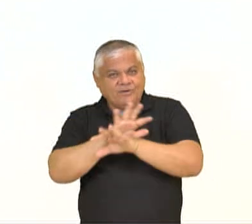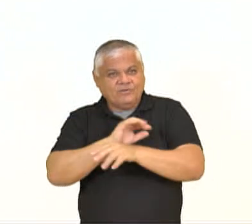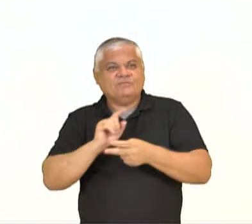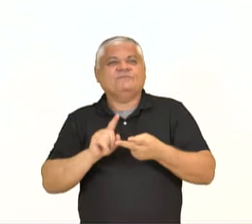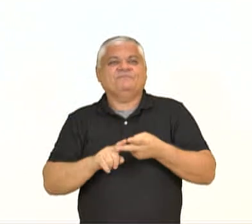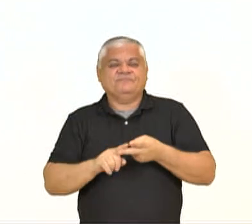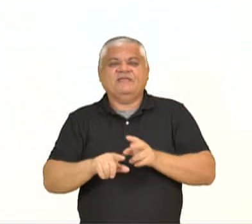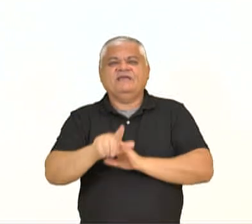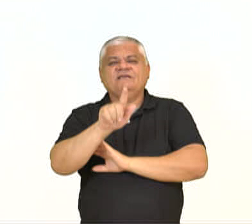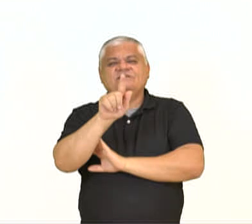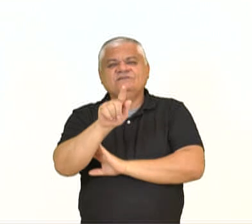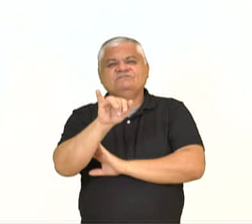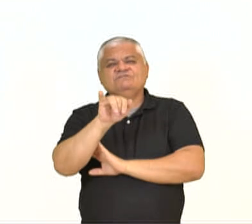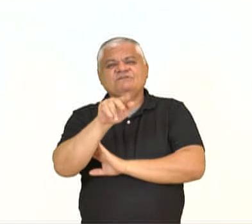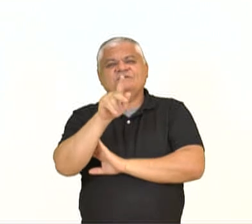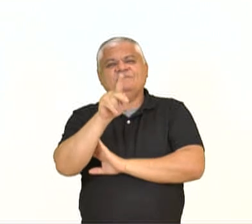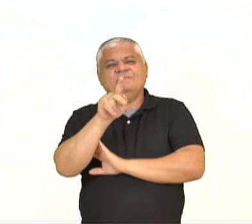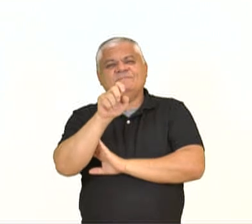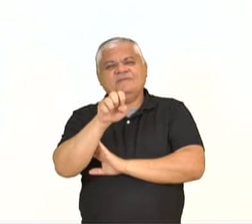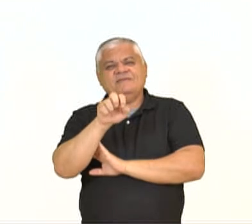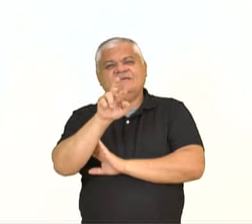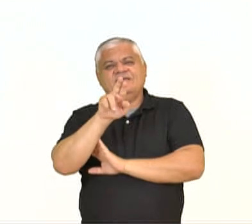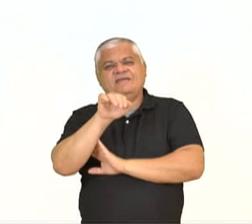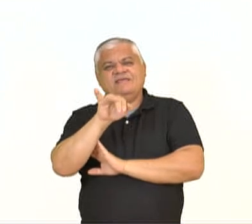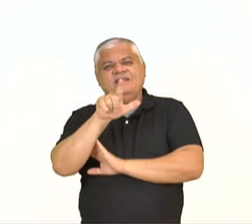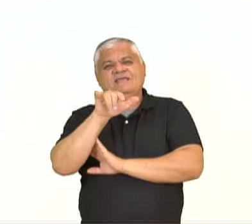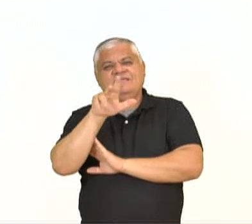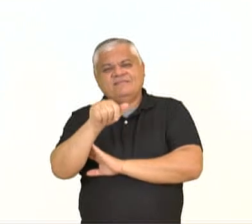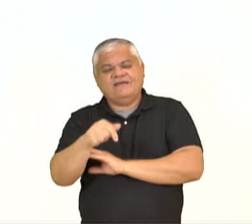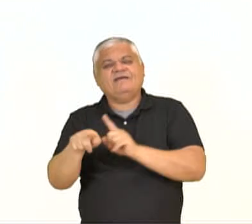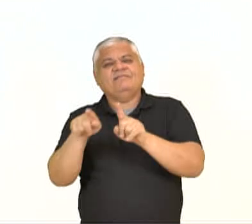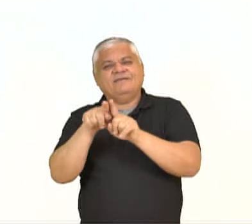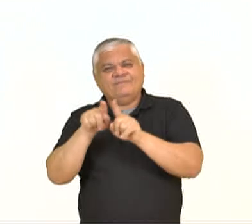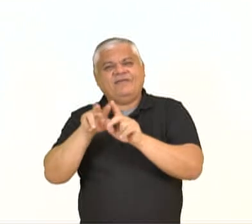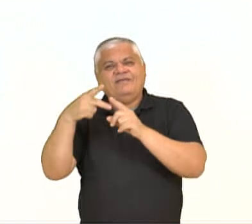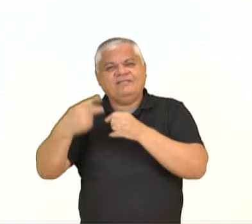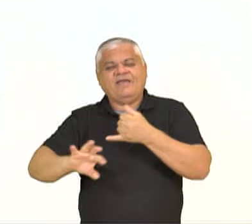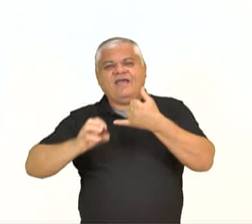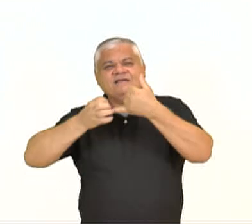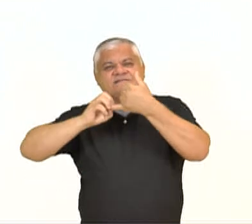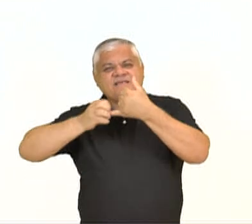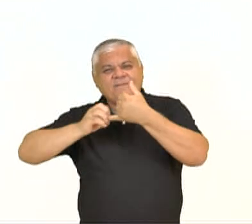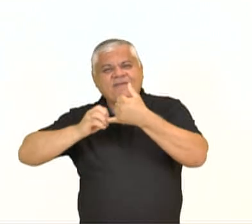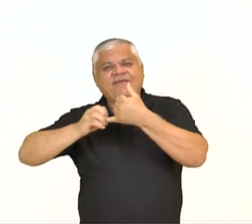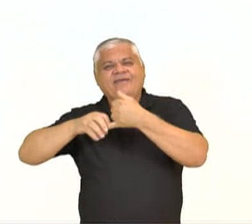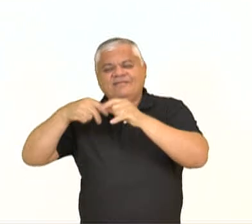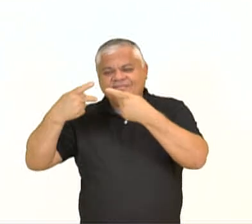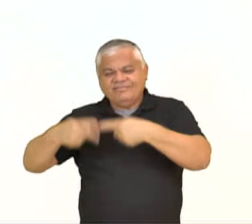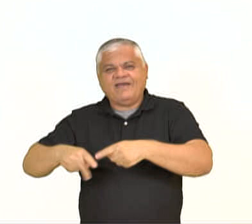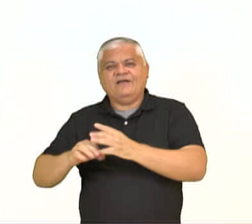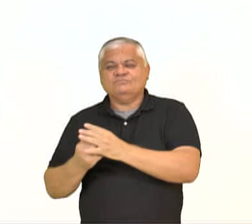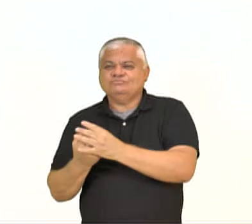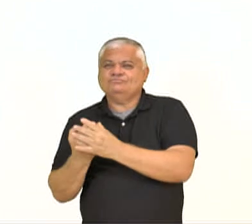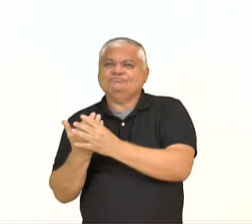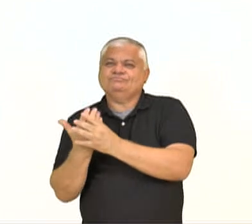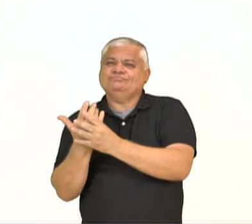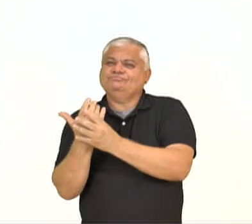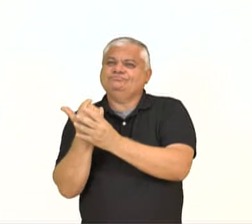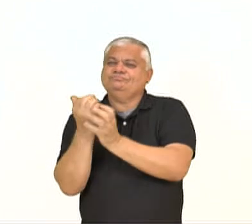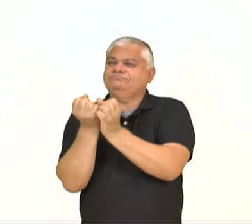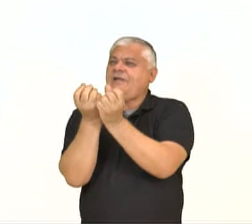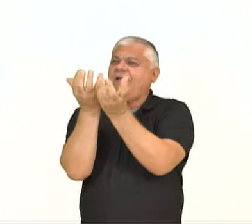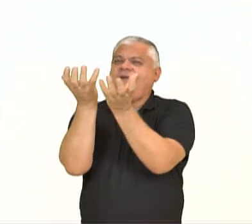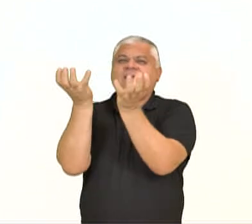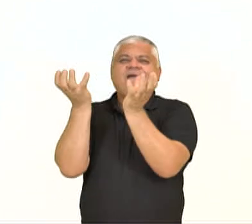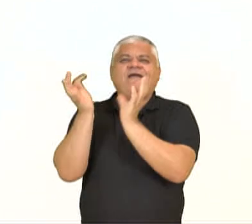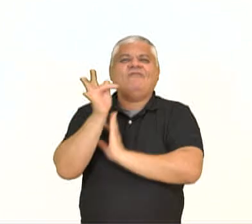promove a germinação das sementes e também contribui para amadurecimento dos frutos, bem como a floração. Então, esse